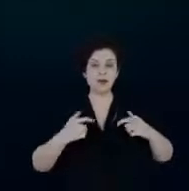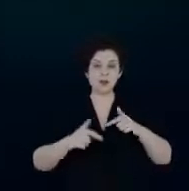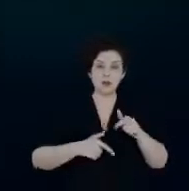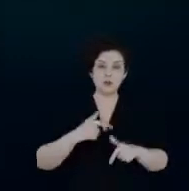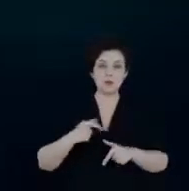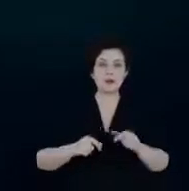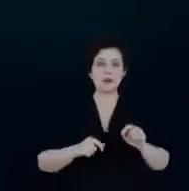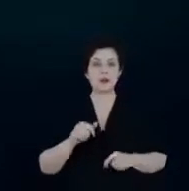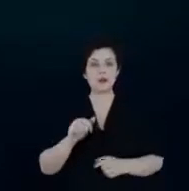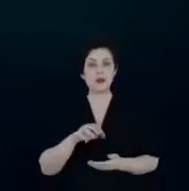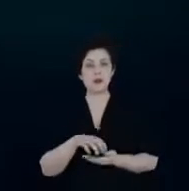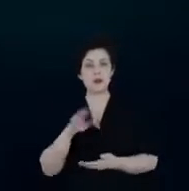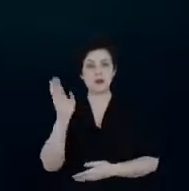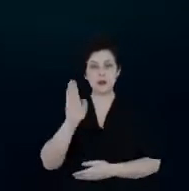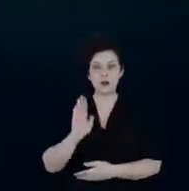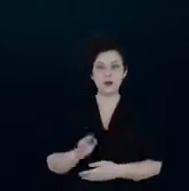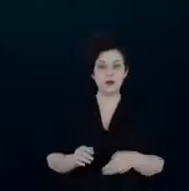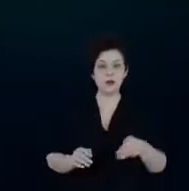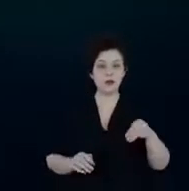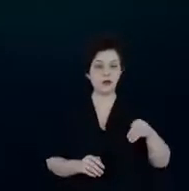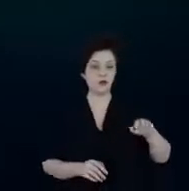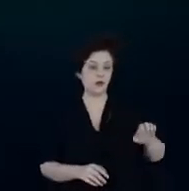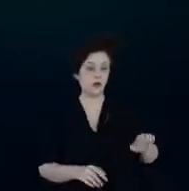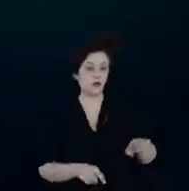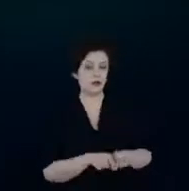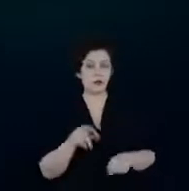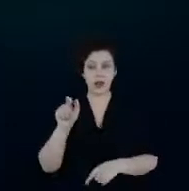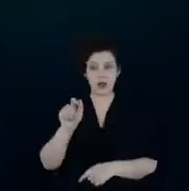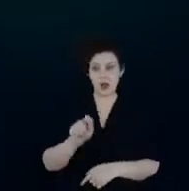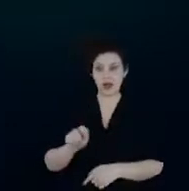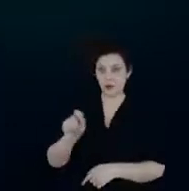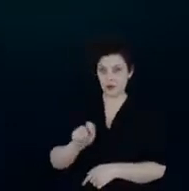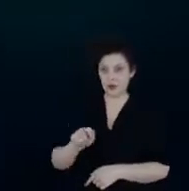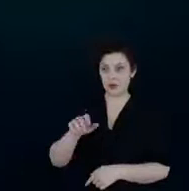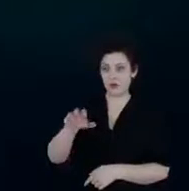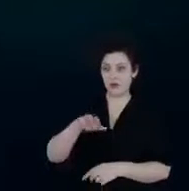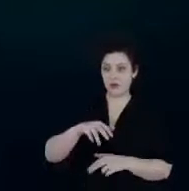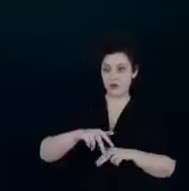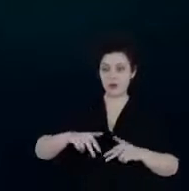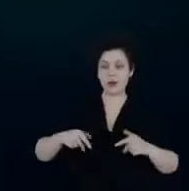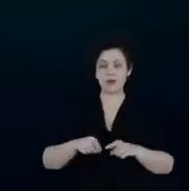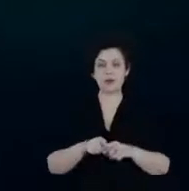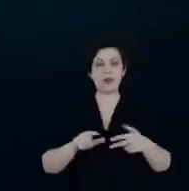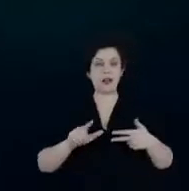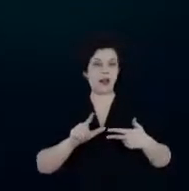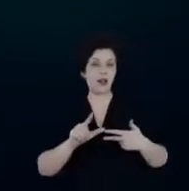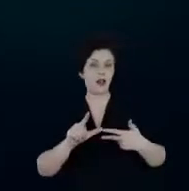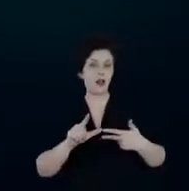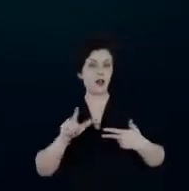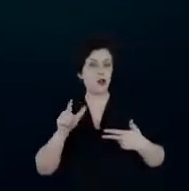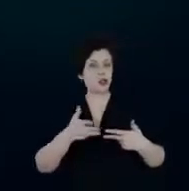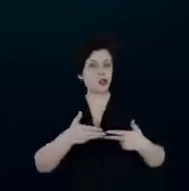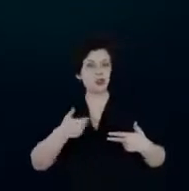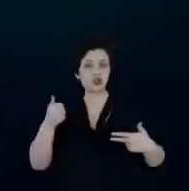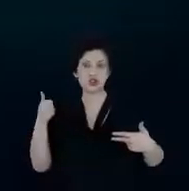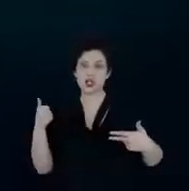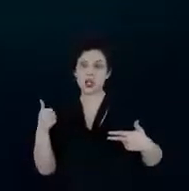ANEEL MMR as associações o legislativo para tirar essa